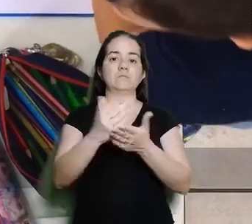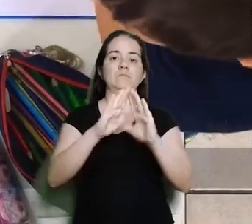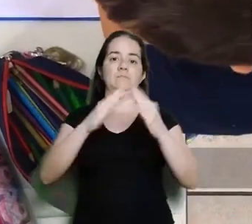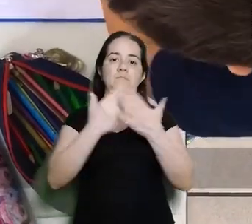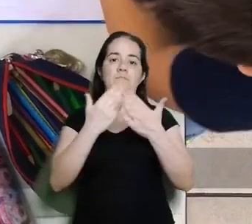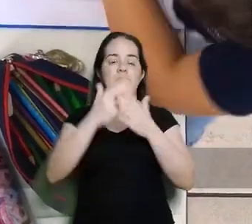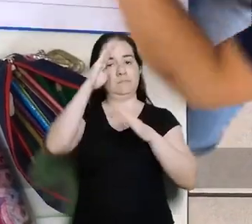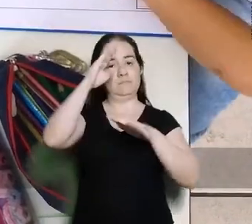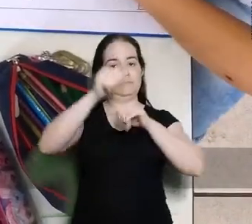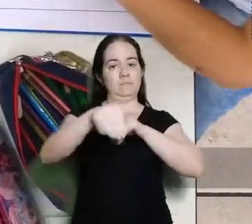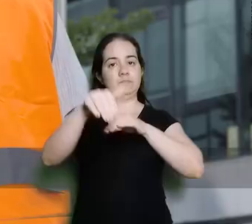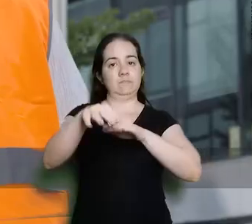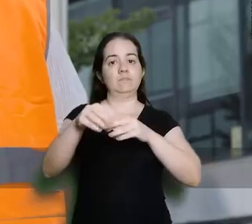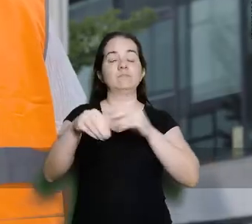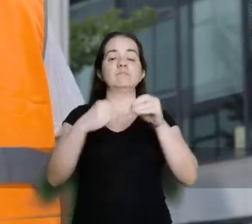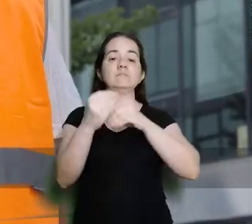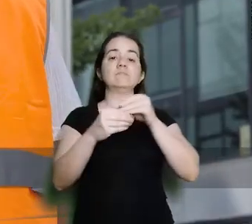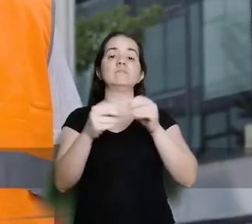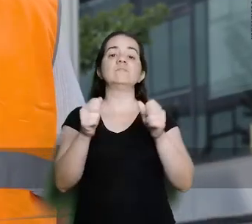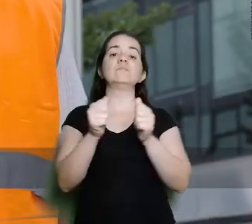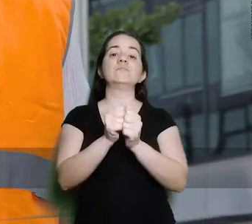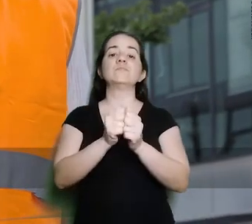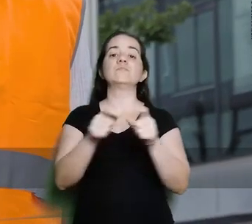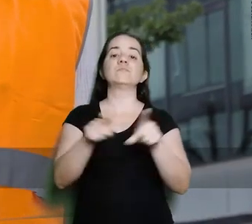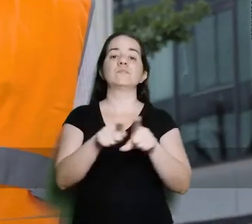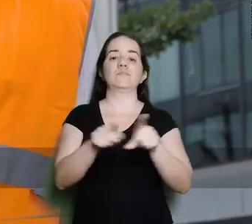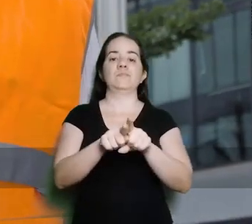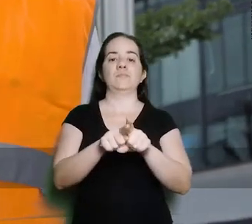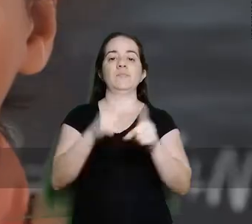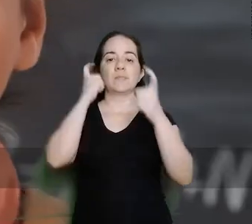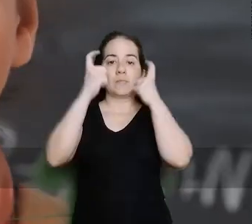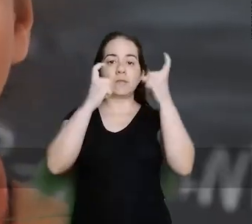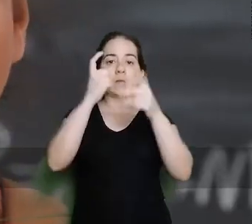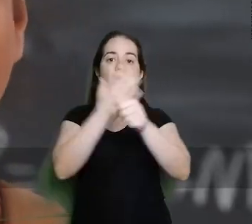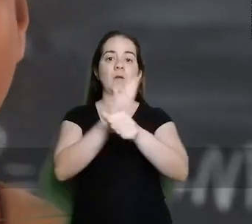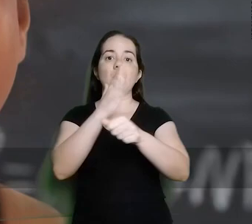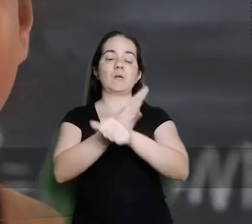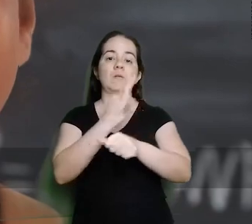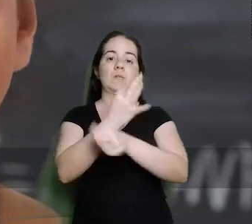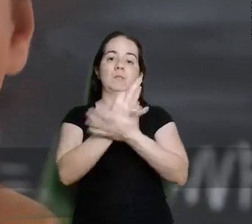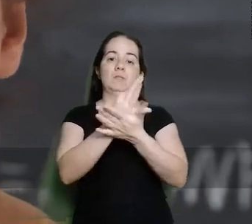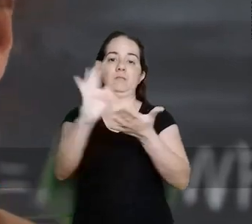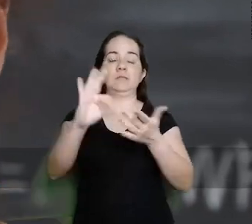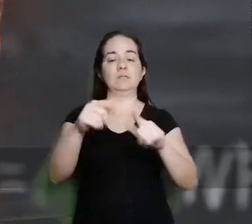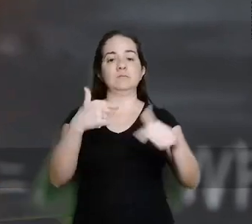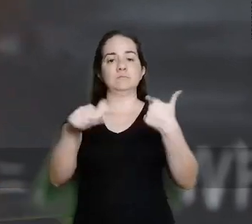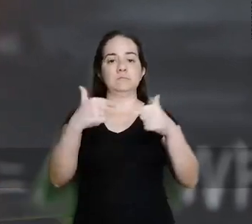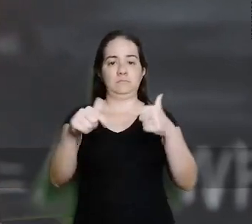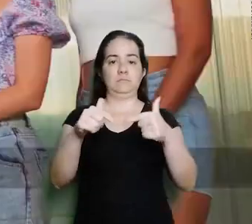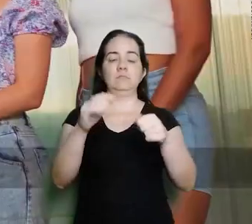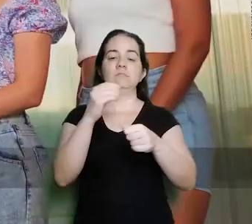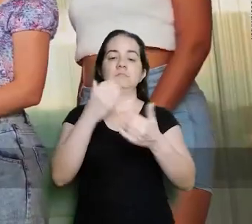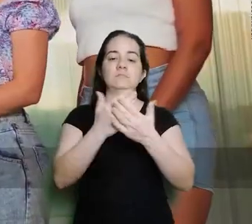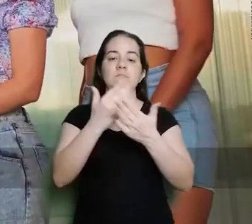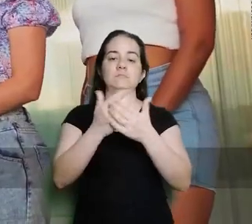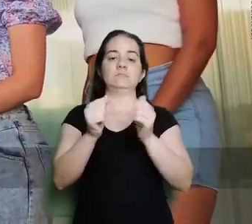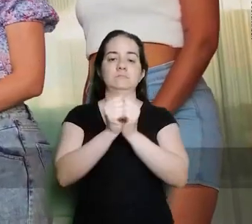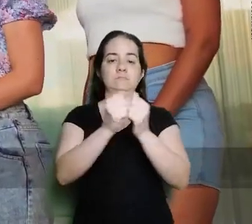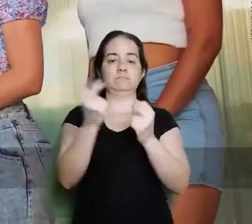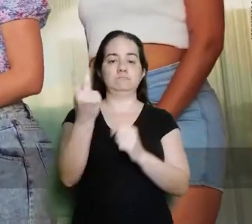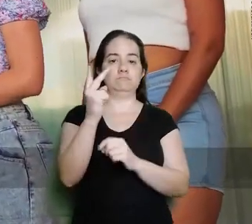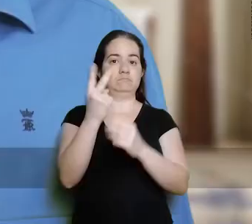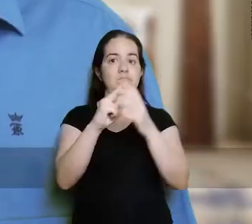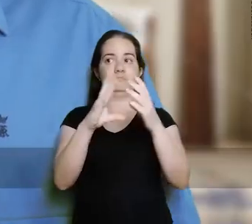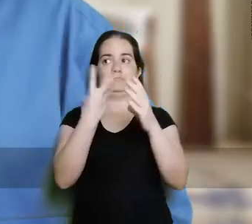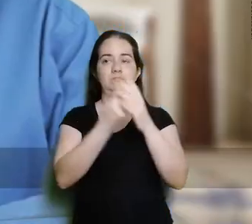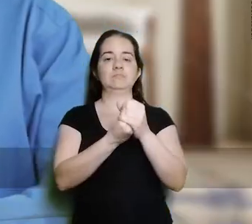as escolas cívico-militares e fazer do ensino médio profissionalizante uma política pública efetiva em todos os cantos do